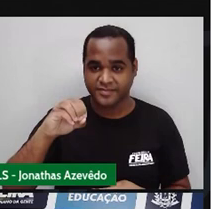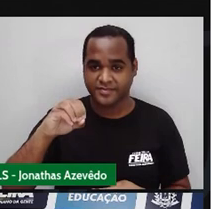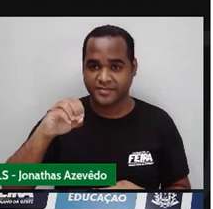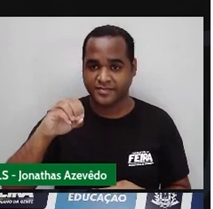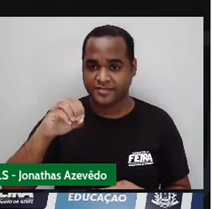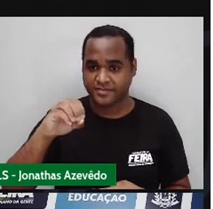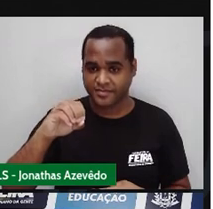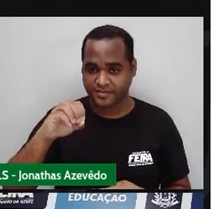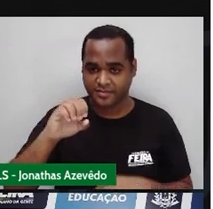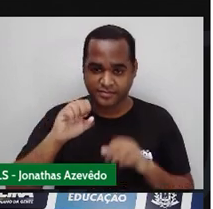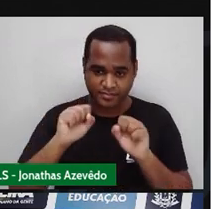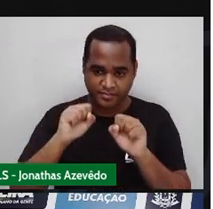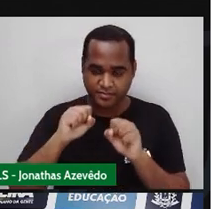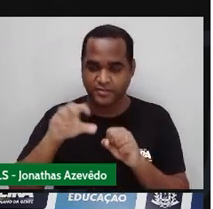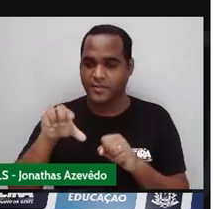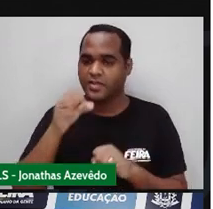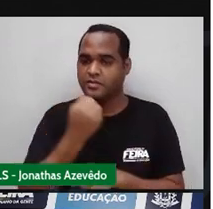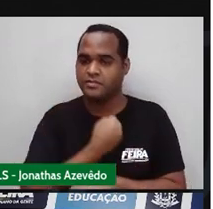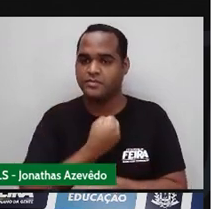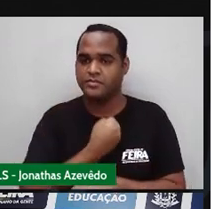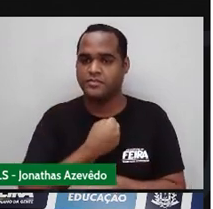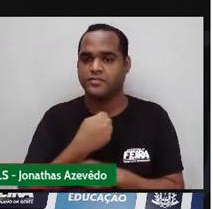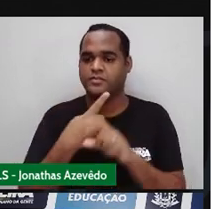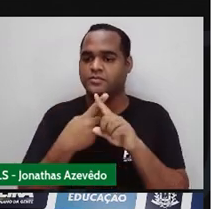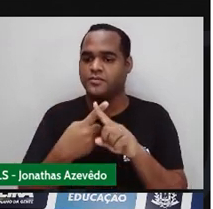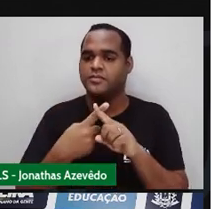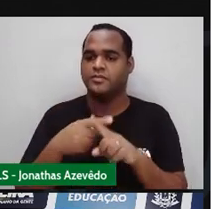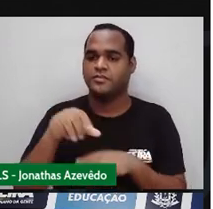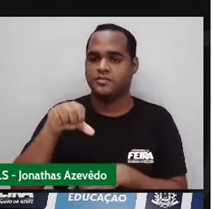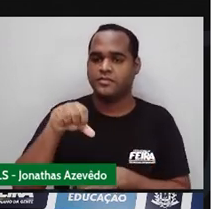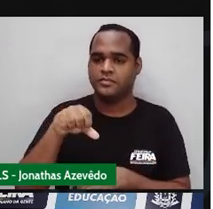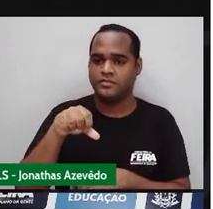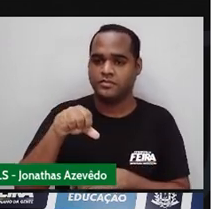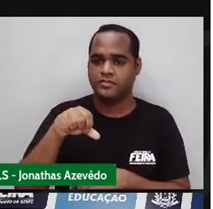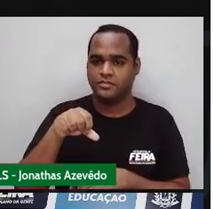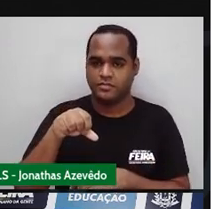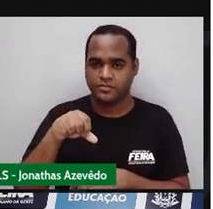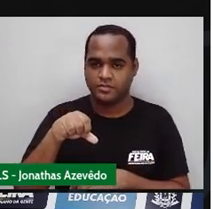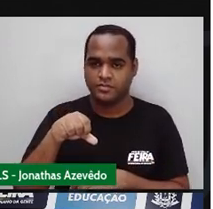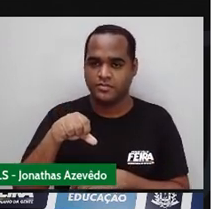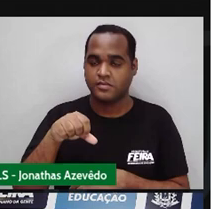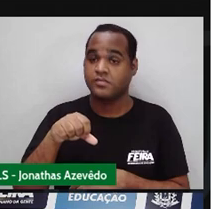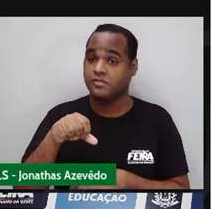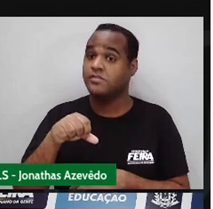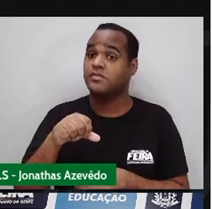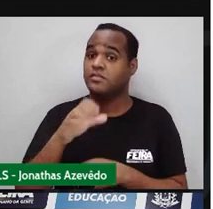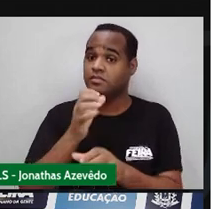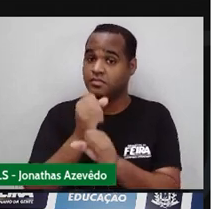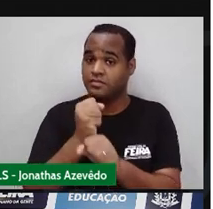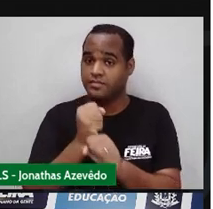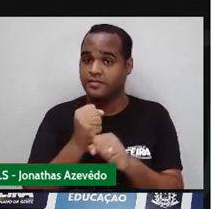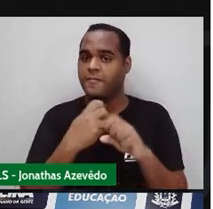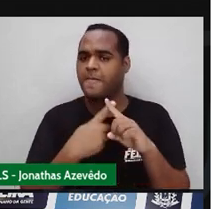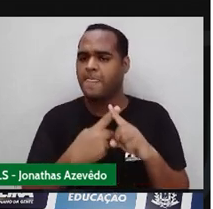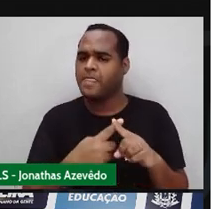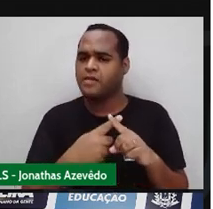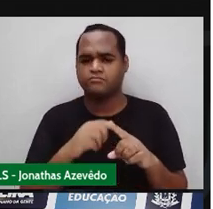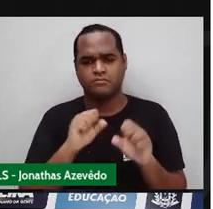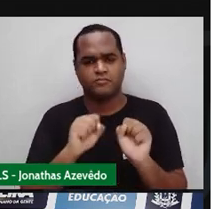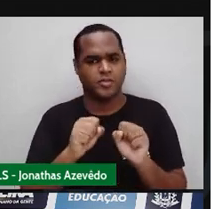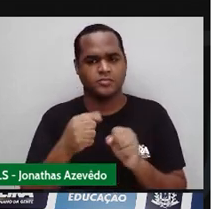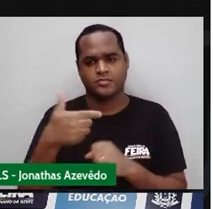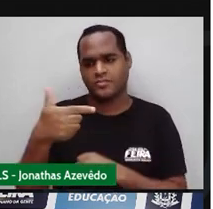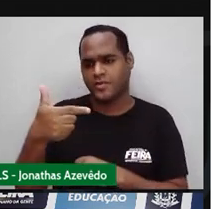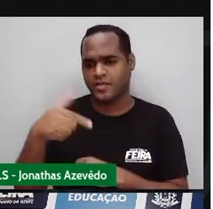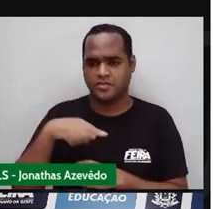Vai pegar esse número Vai multiplicar Por 9 Caso o resultado Dessa multiplicação Dê um número De dois